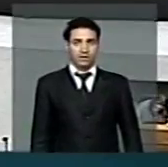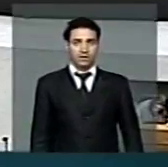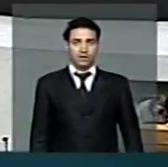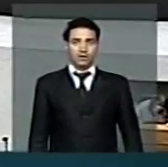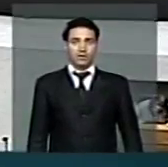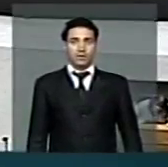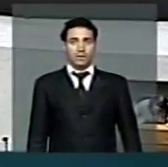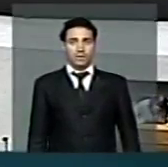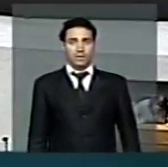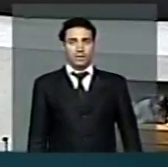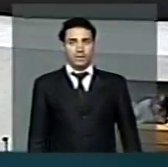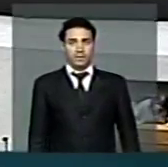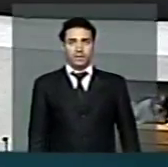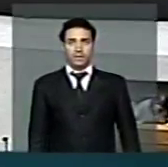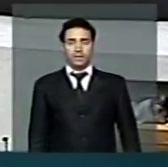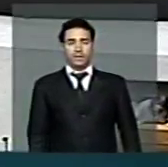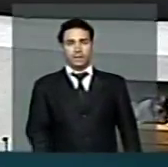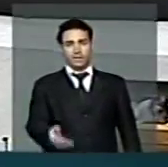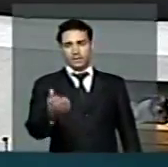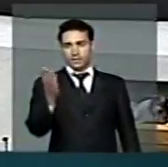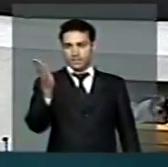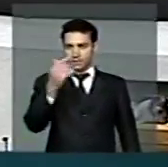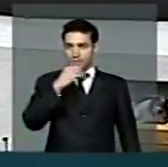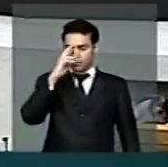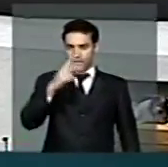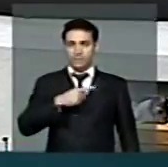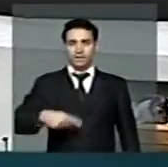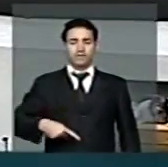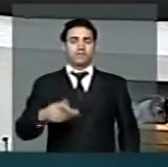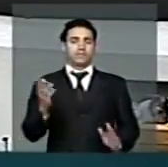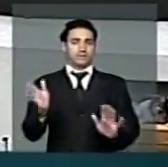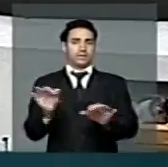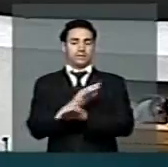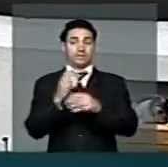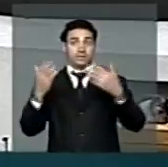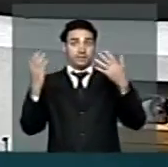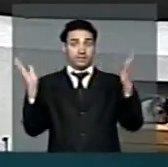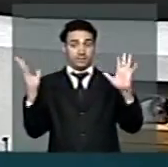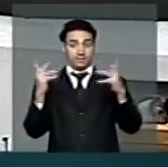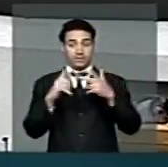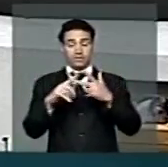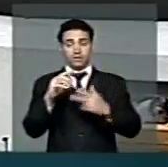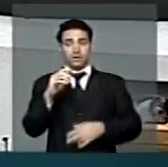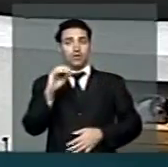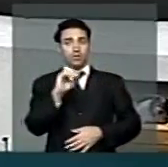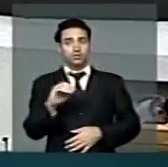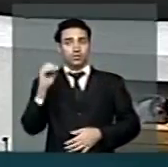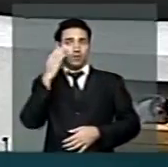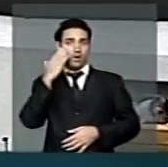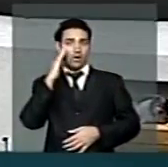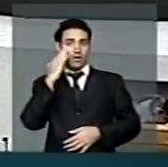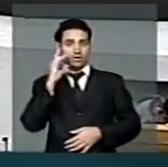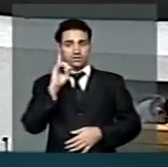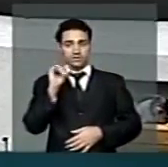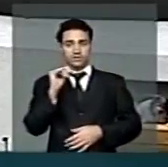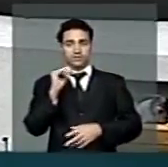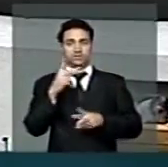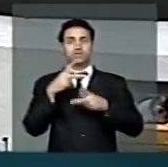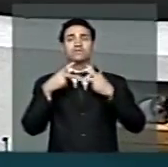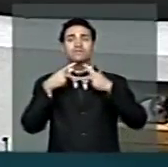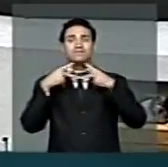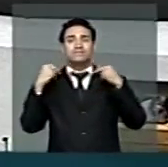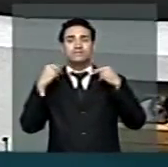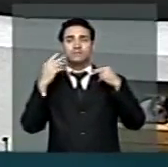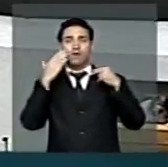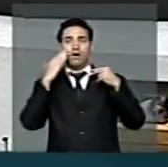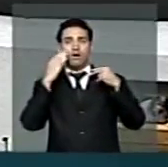Senhor presidente, hoje comemoramos o início do outubro rosa, dia do laço, da gravata rosa aqui